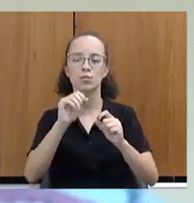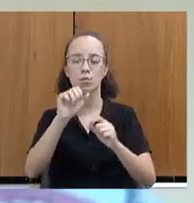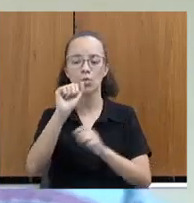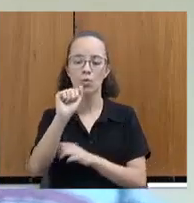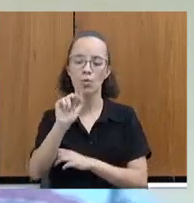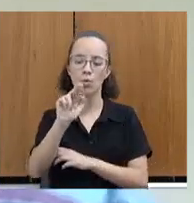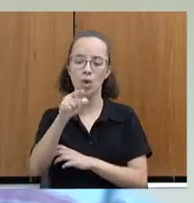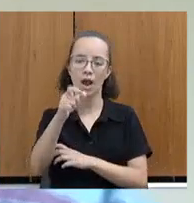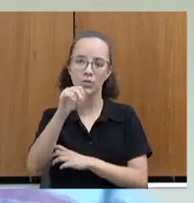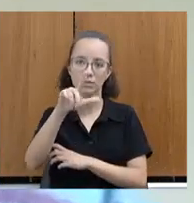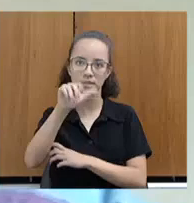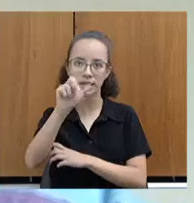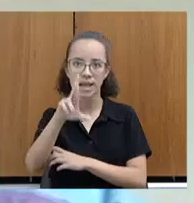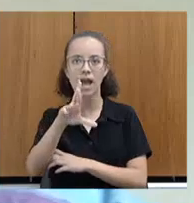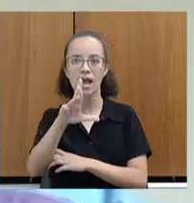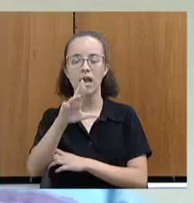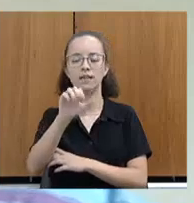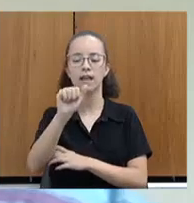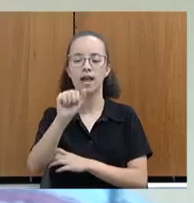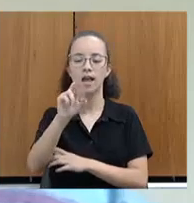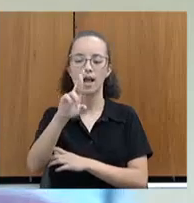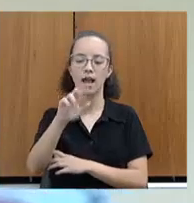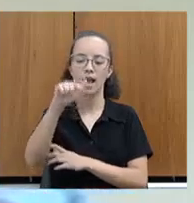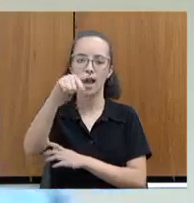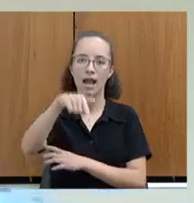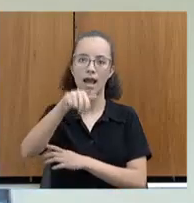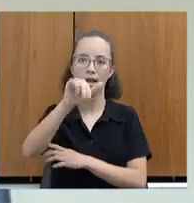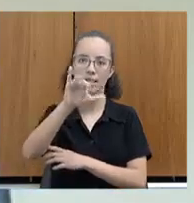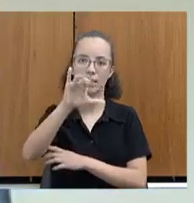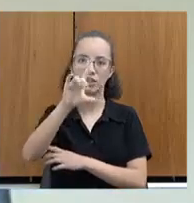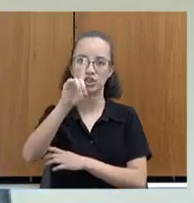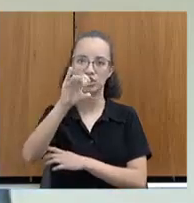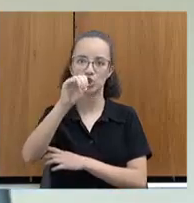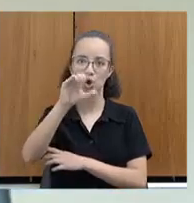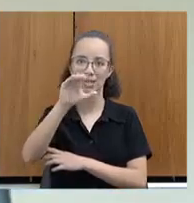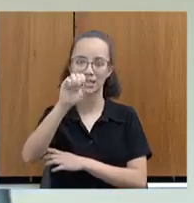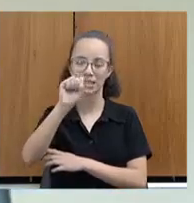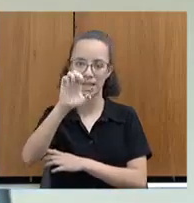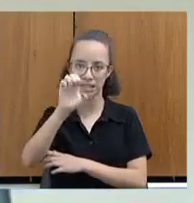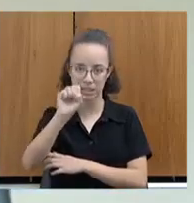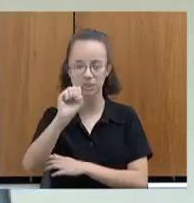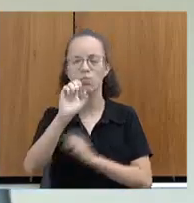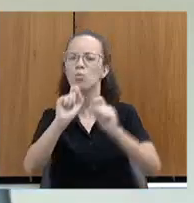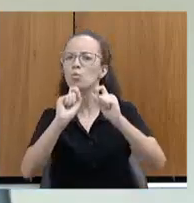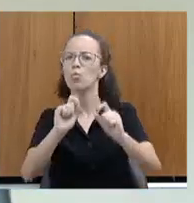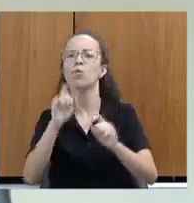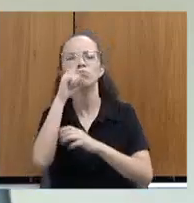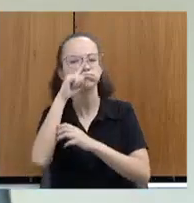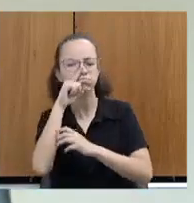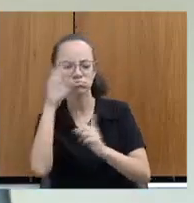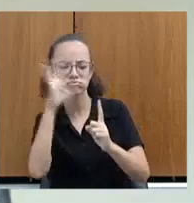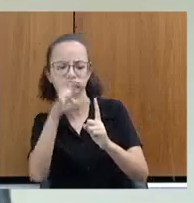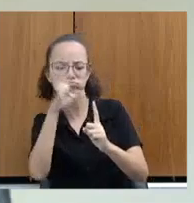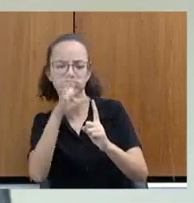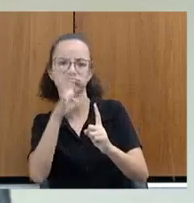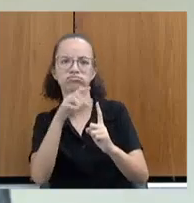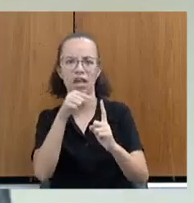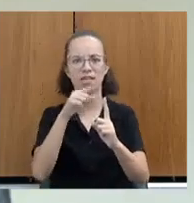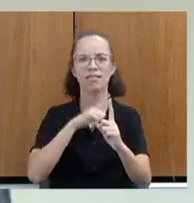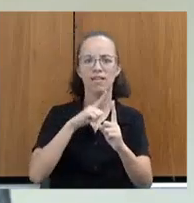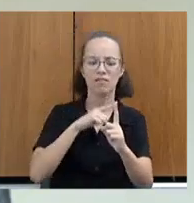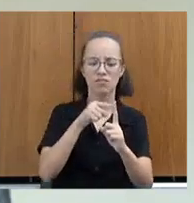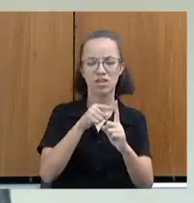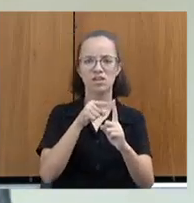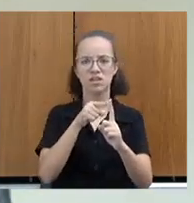Vicente Paula Terreira. O pedido foi em função das graves ameaças sofridas por ele, que